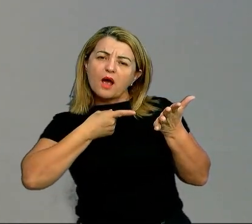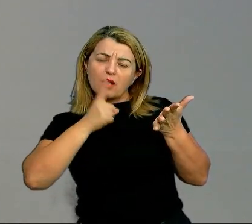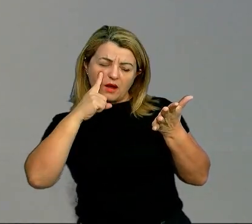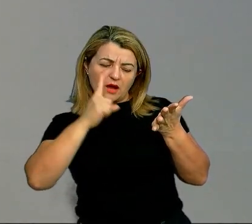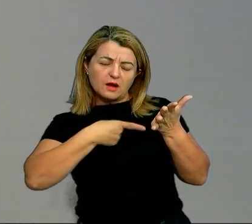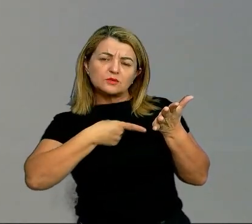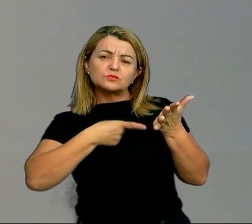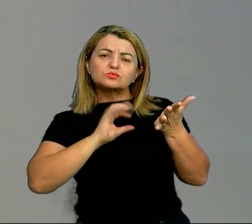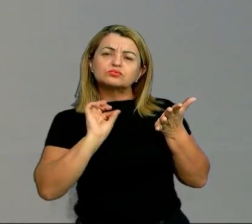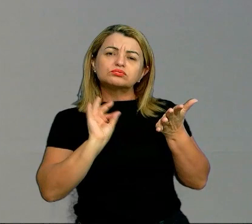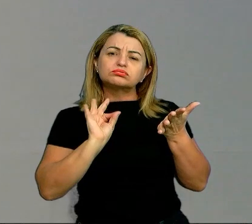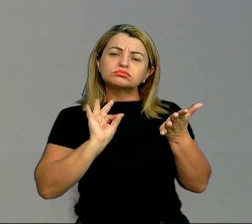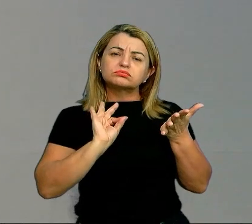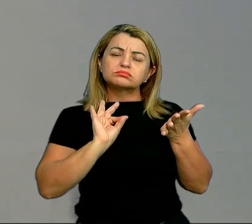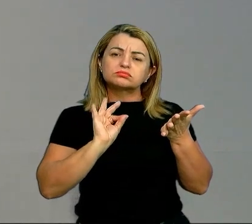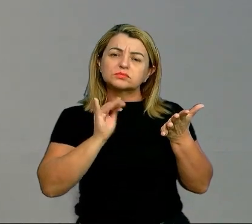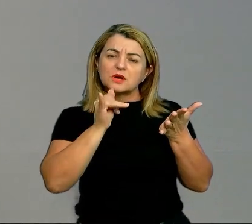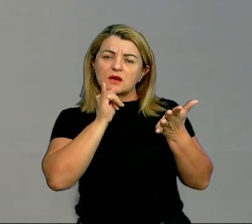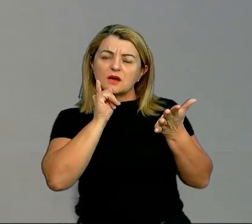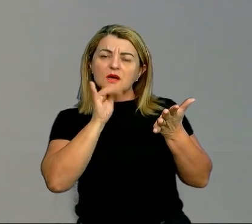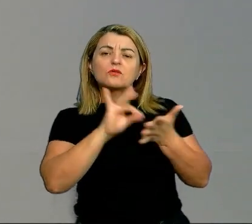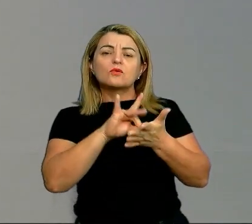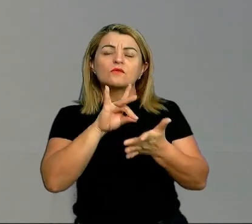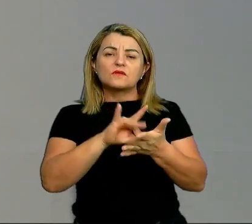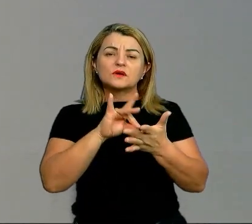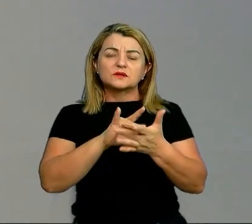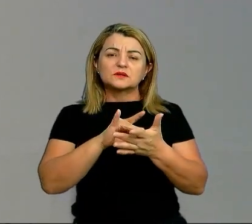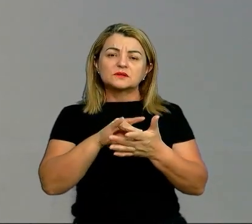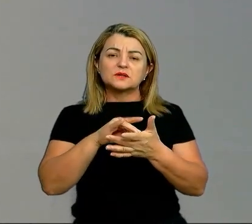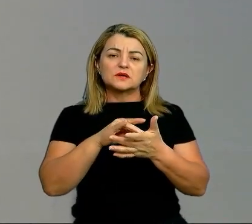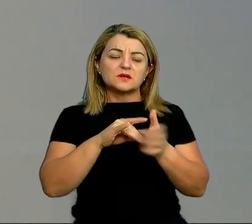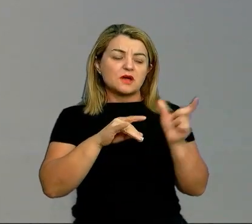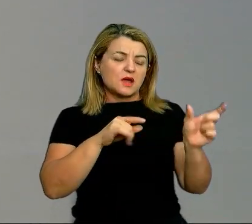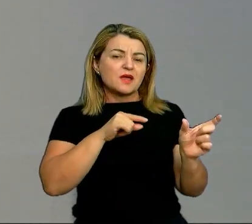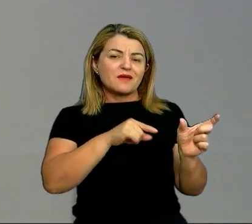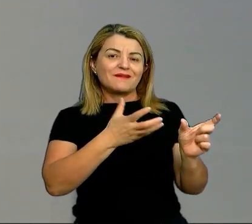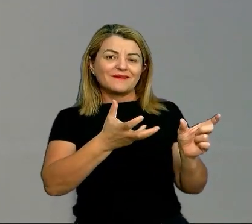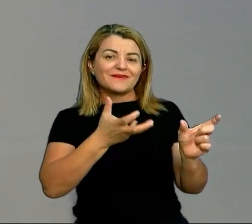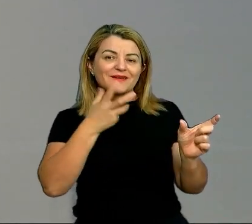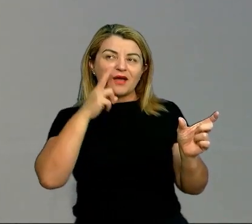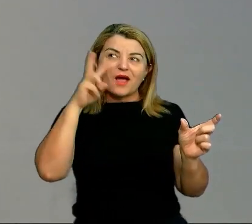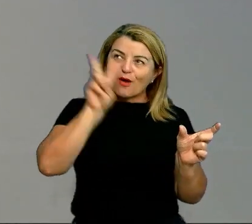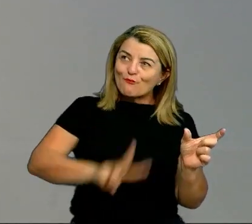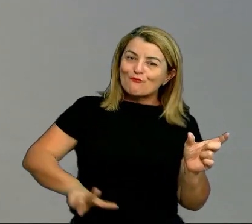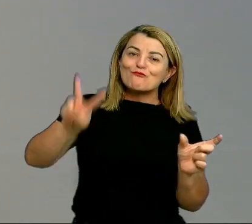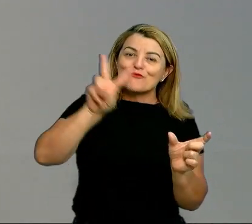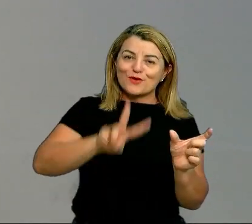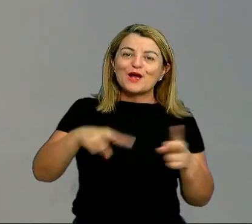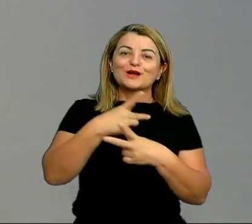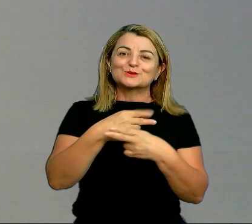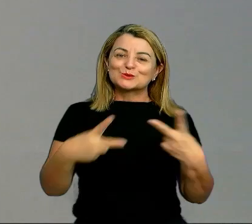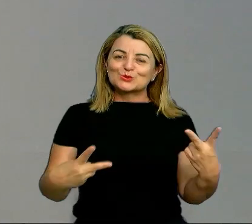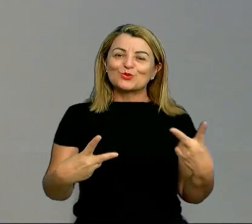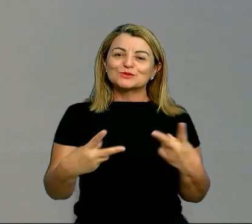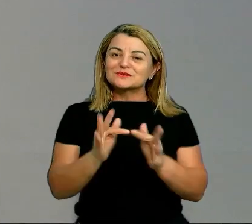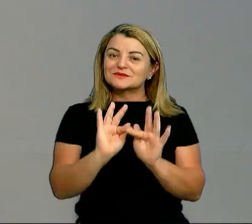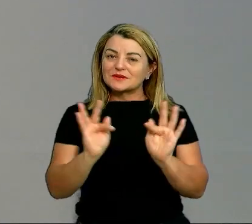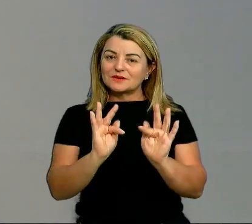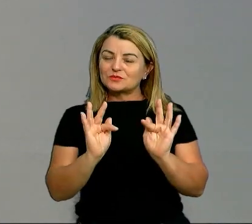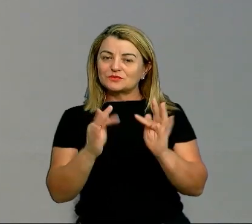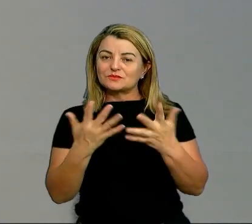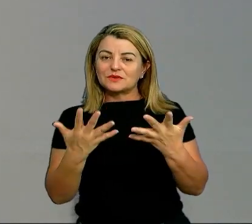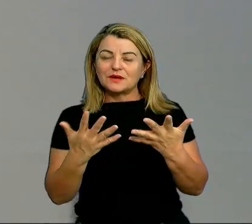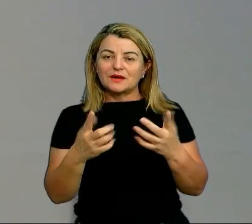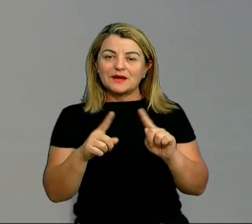como eu poderia dizer. Na verdade, ele quer apreciar as coisas como elas são. Então, a gente vai ver nos traços dessas